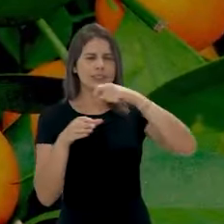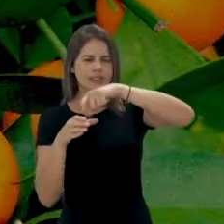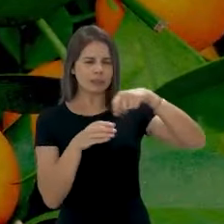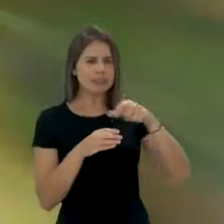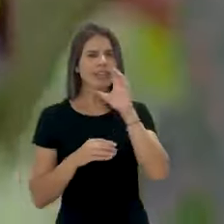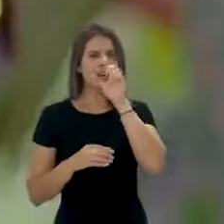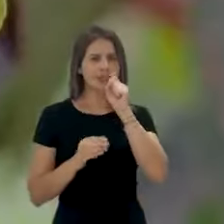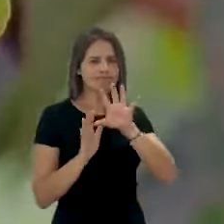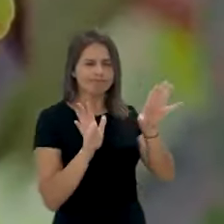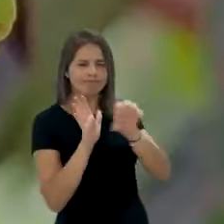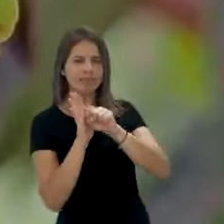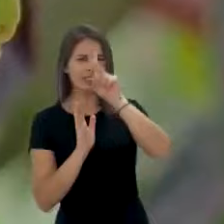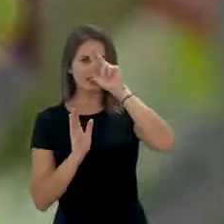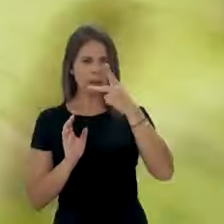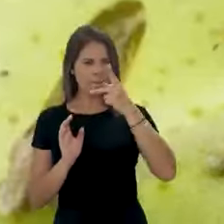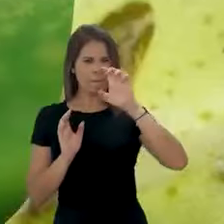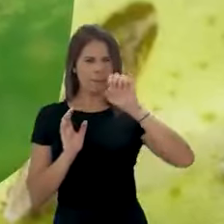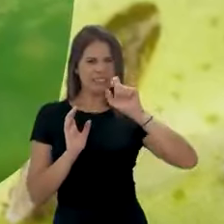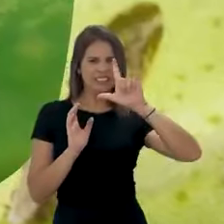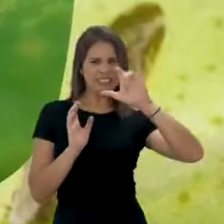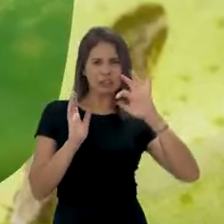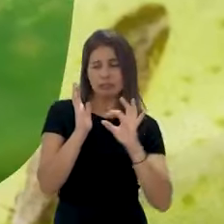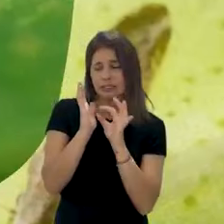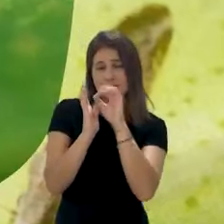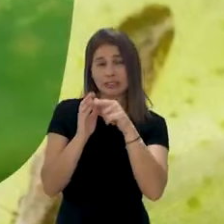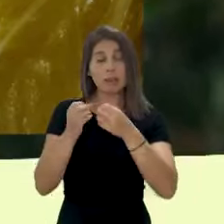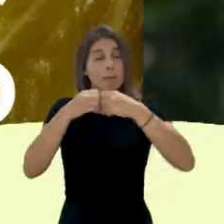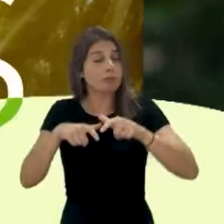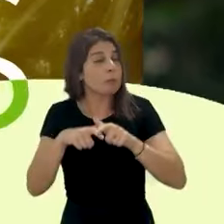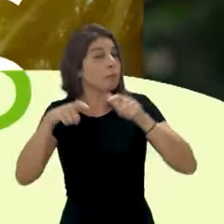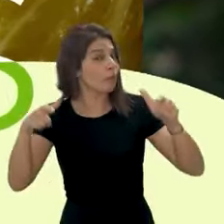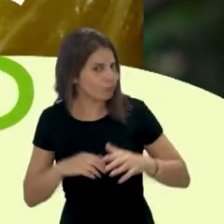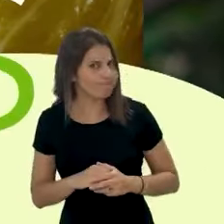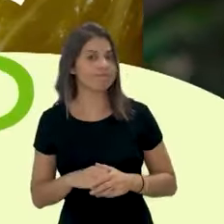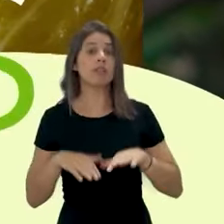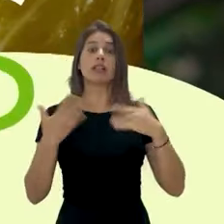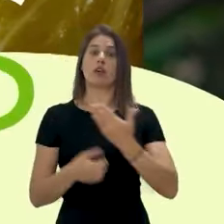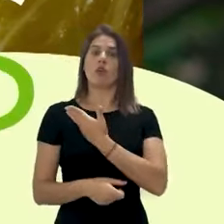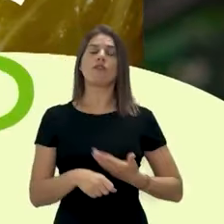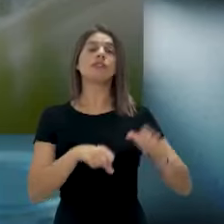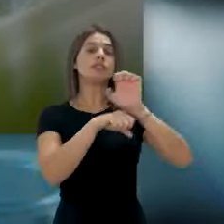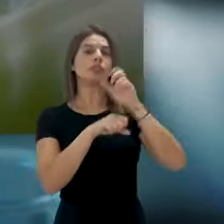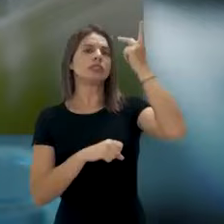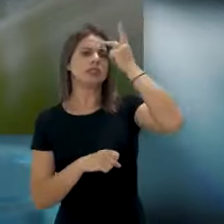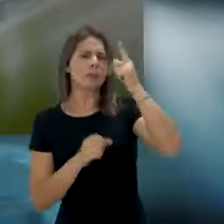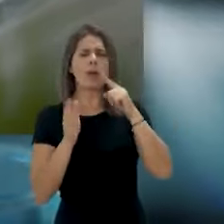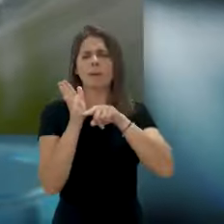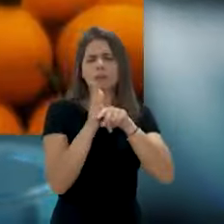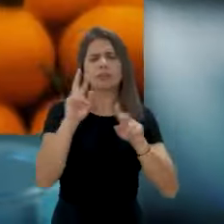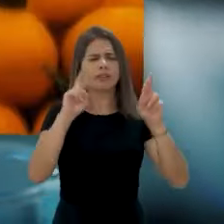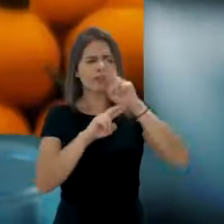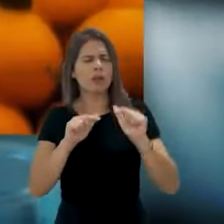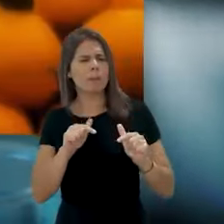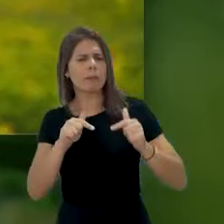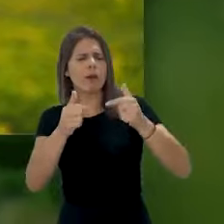laranjas do planeta. Transmitida pelo psilídeo, um inseto minúsculo, o greening causa um estrago gigante. O governo do estado pesquisa,